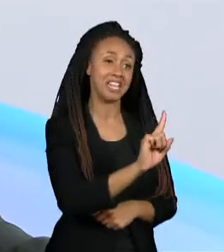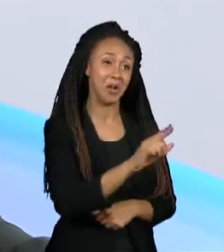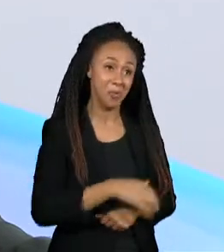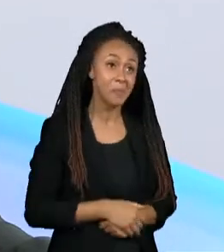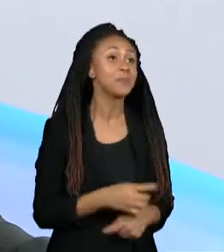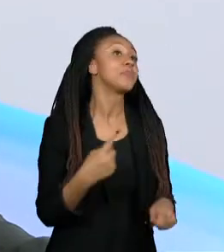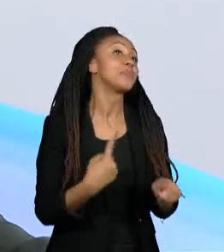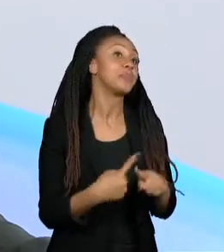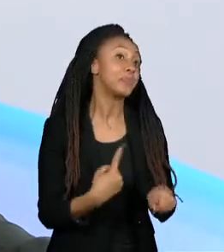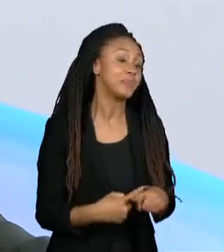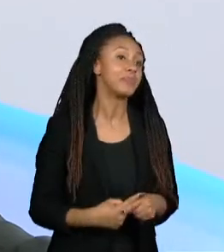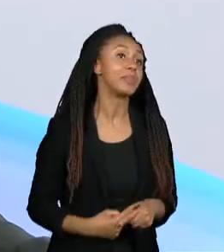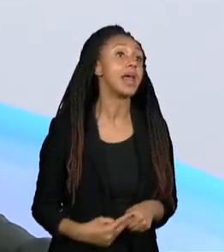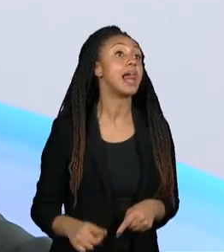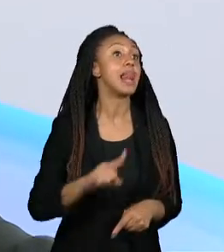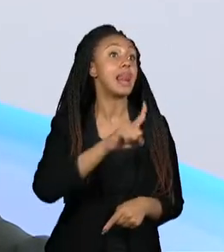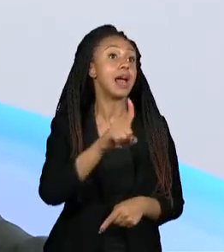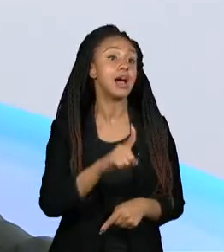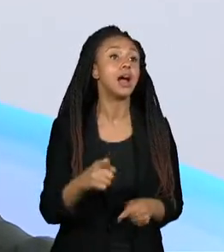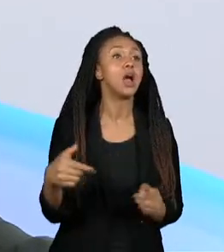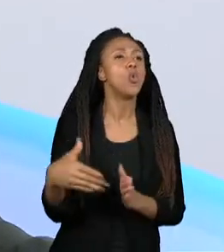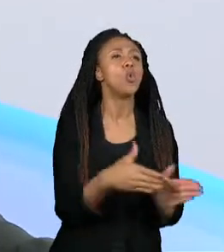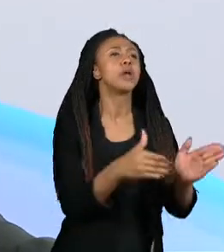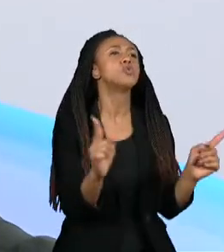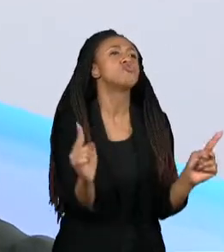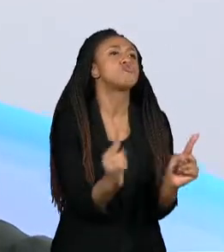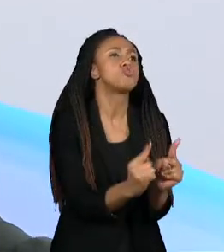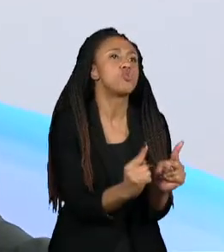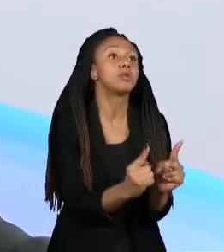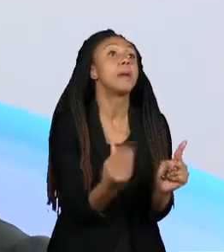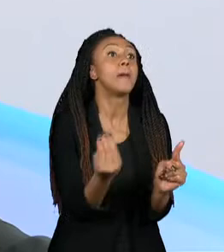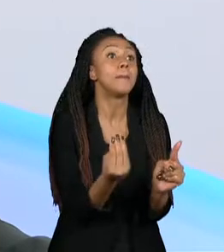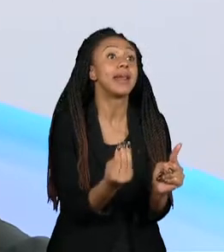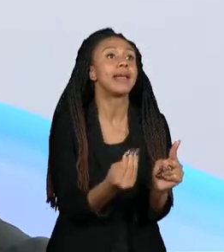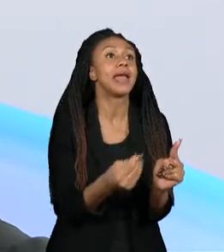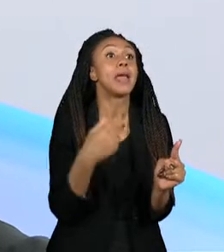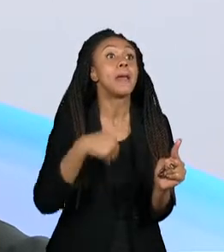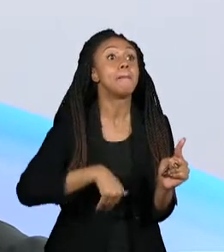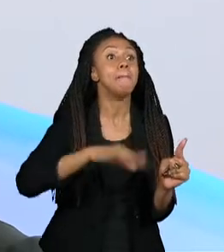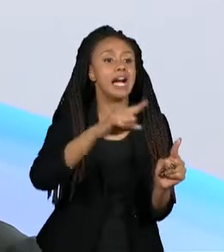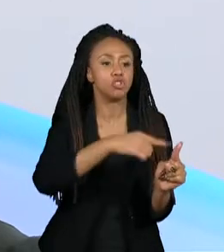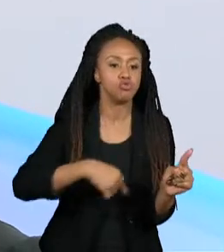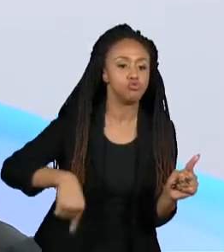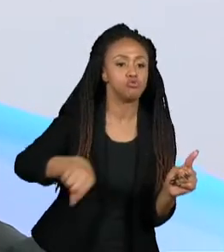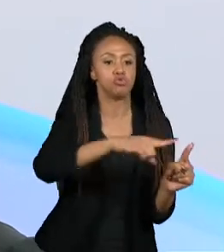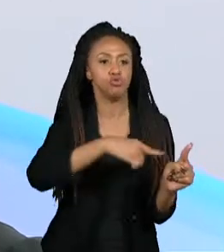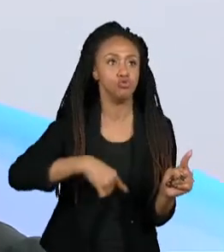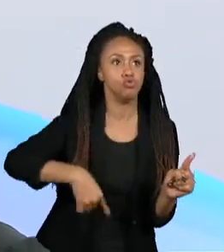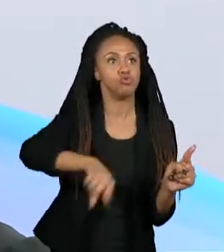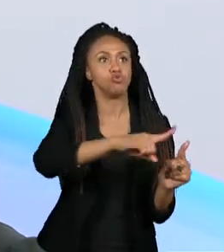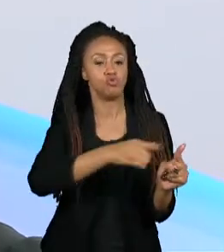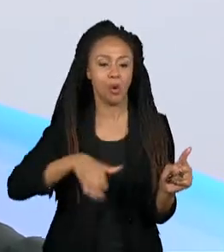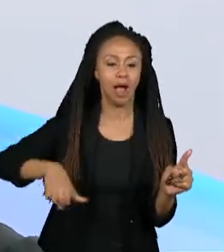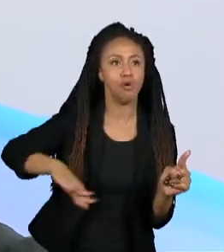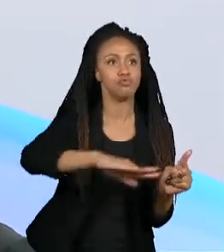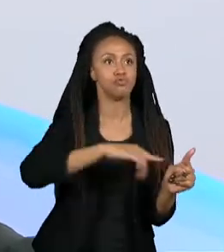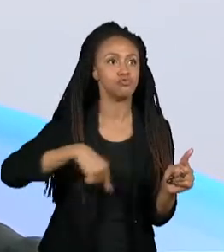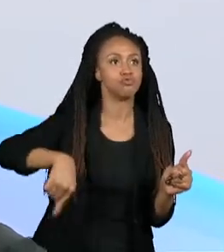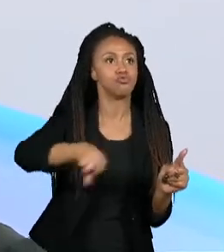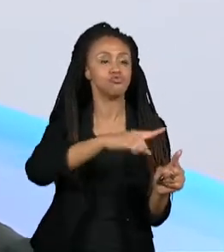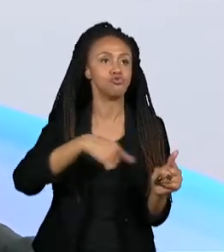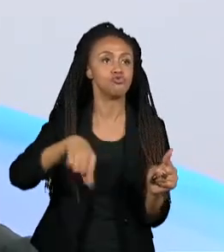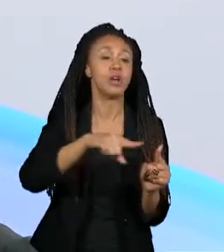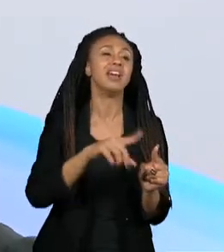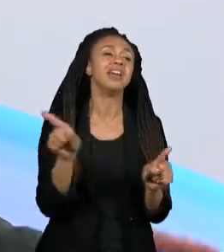Porque a gente usou um circuito mais curto, para dar mais voltas, e também nessa época trocava de carro. A bateria ainda era muito,